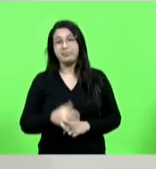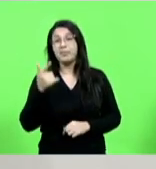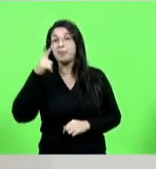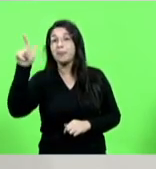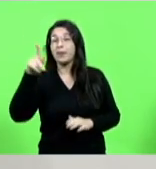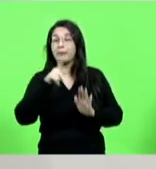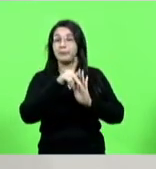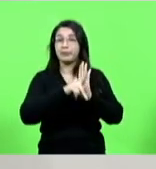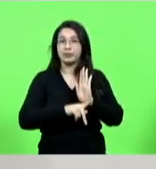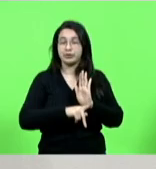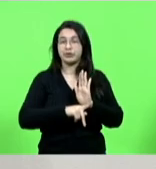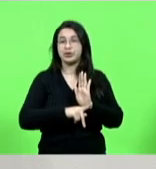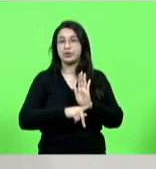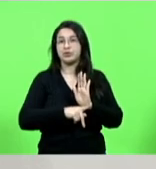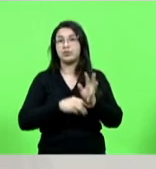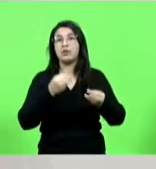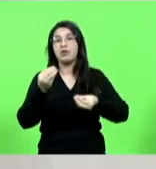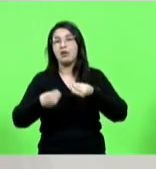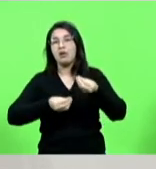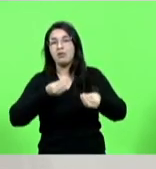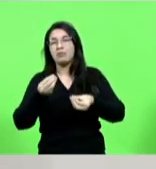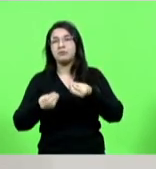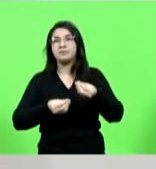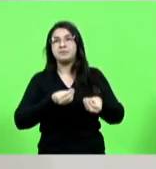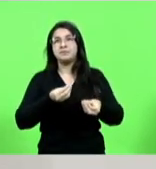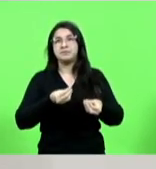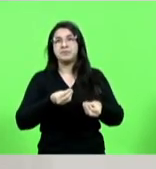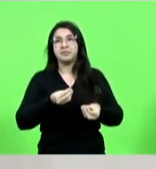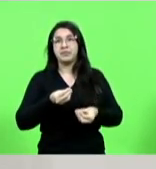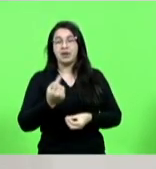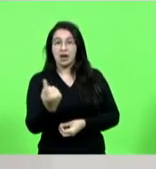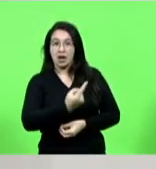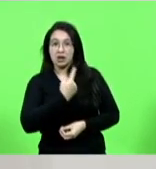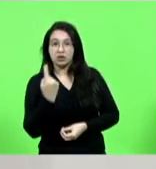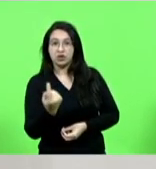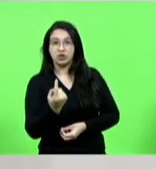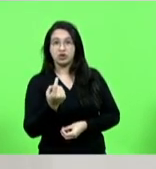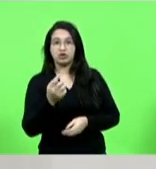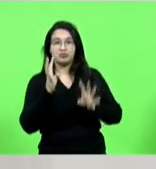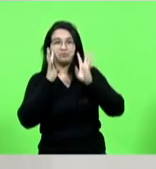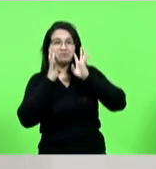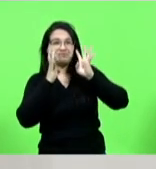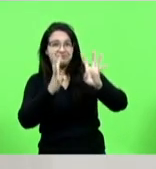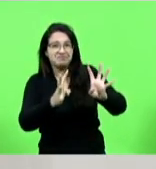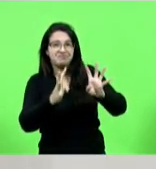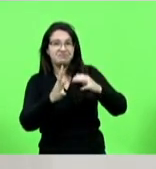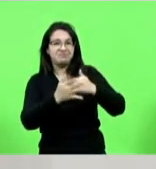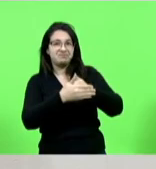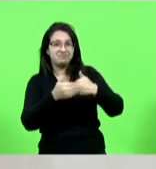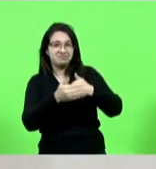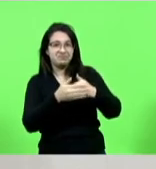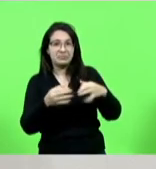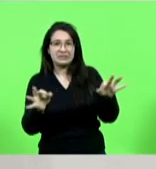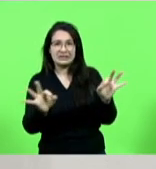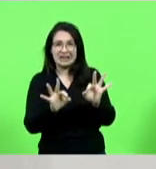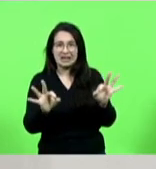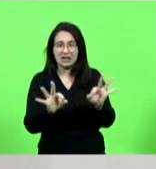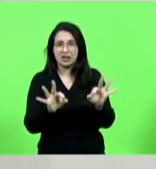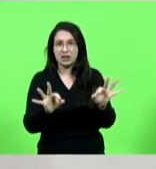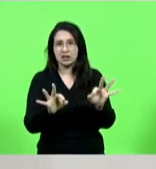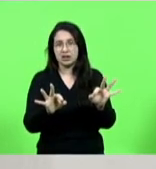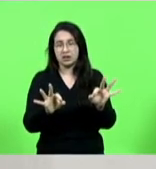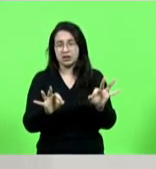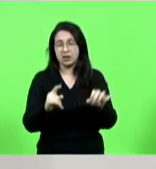tramita também e quando a gente não tem esse olhar porque a gente não atua no sentido assim de